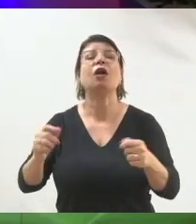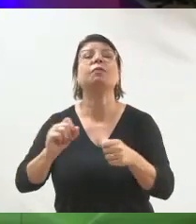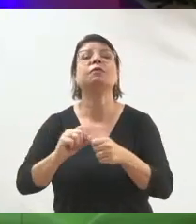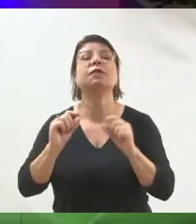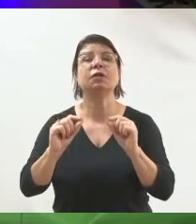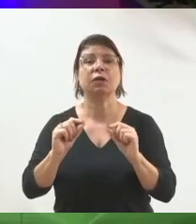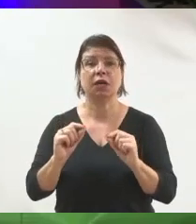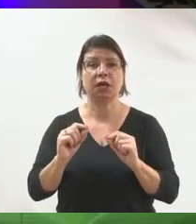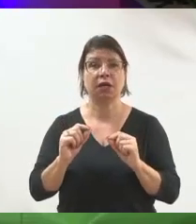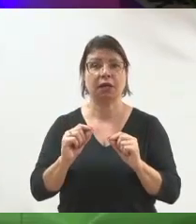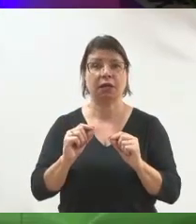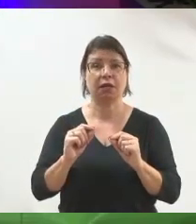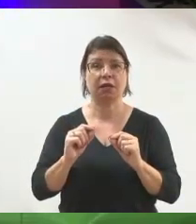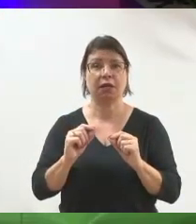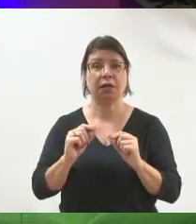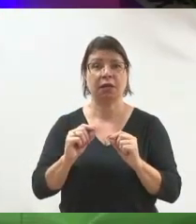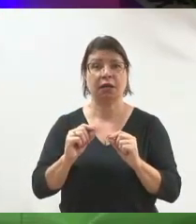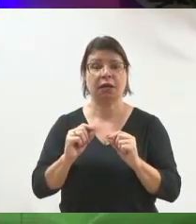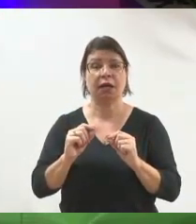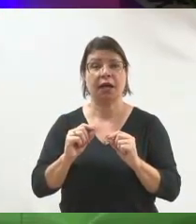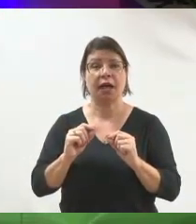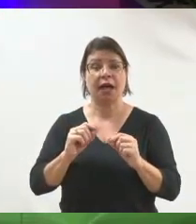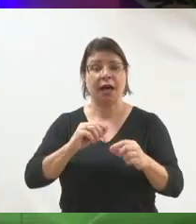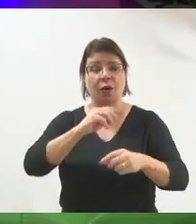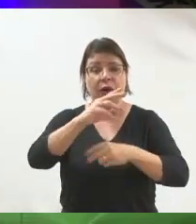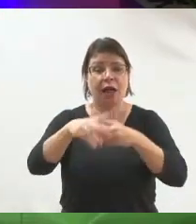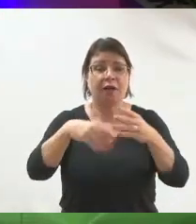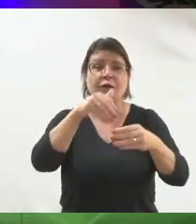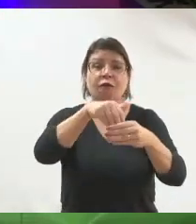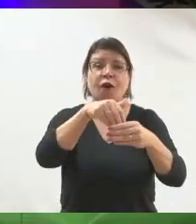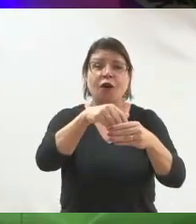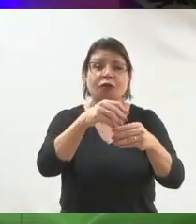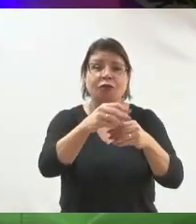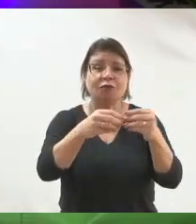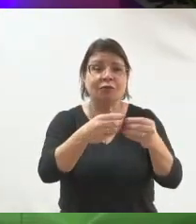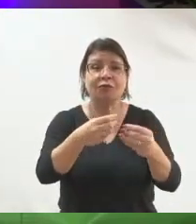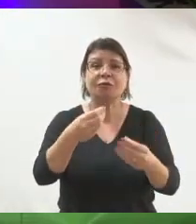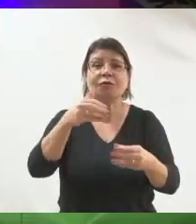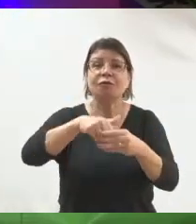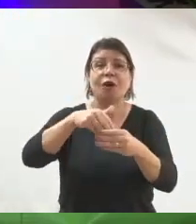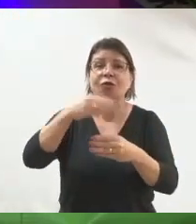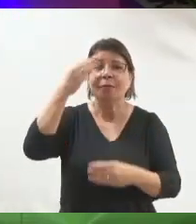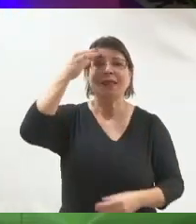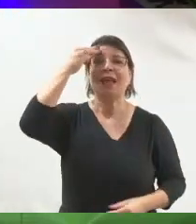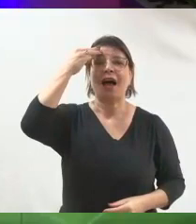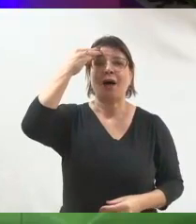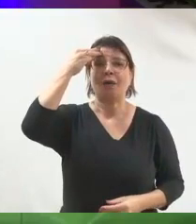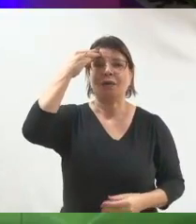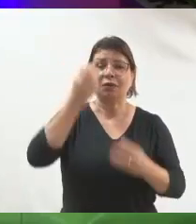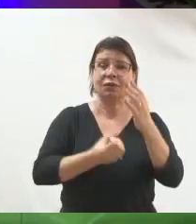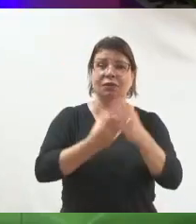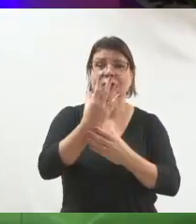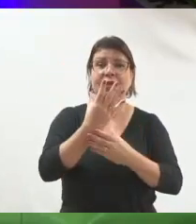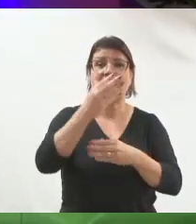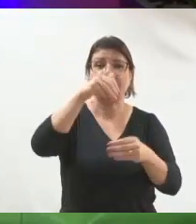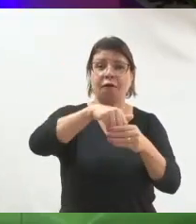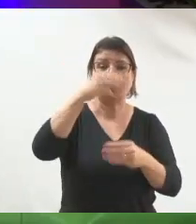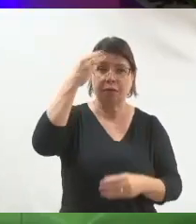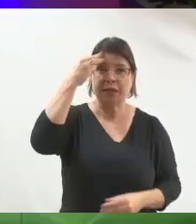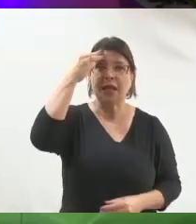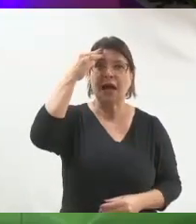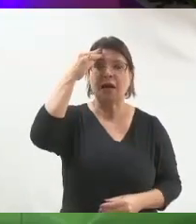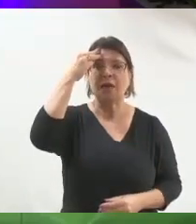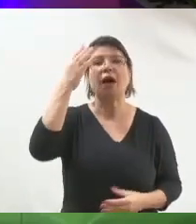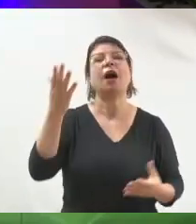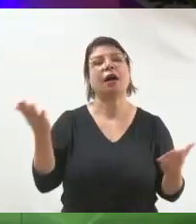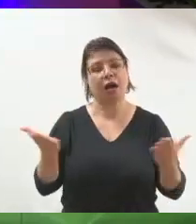Só amarrar o lacinho desse voto. É só falar assim, o número é tal. E aí, são as últimas semanas de campanha que você vai bater